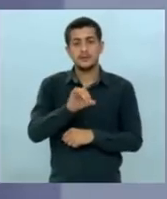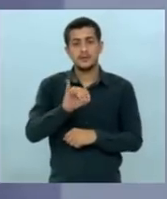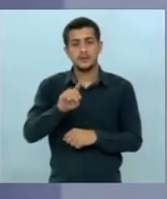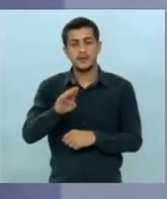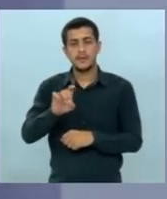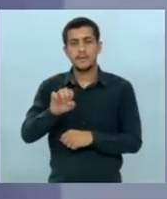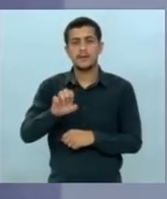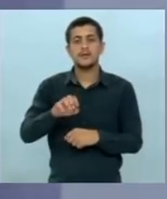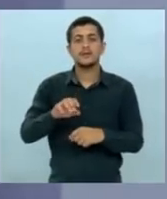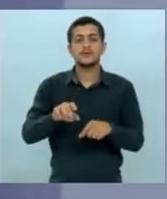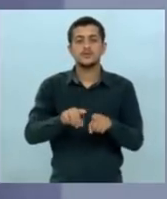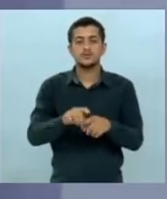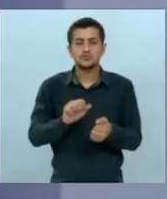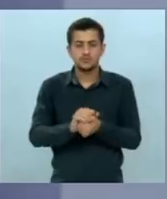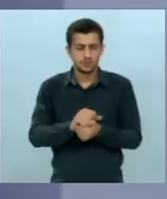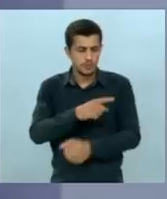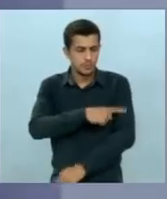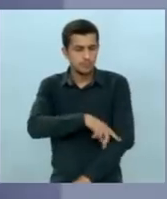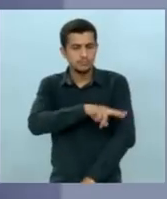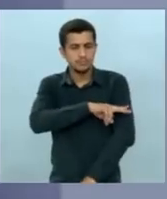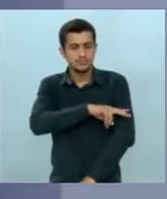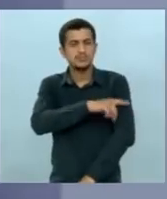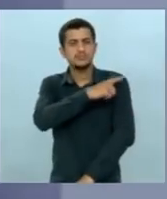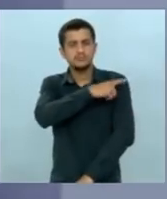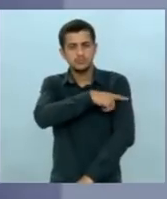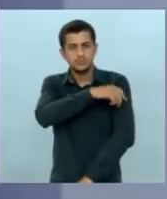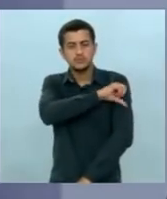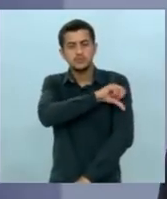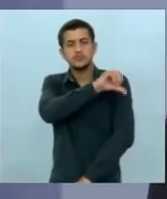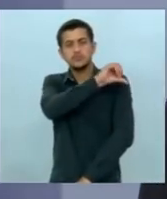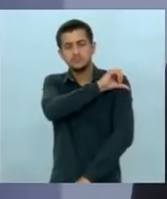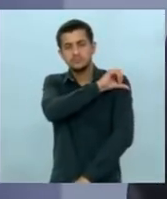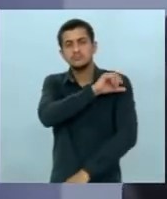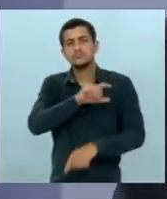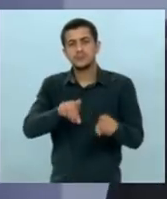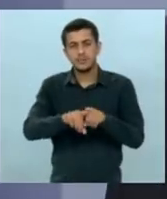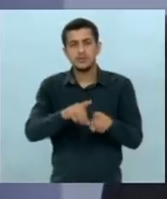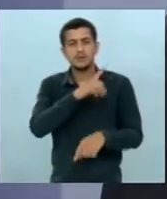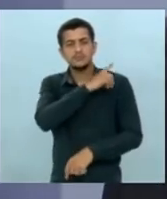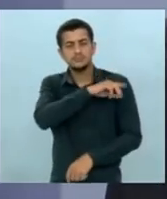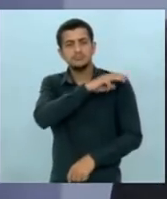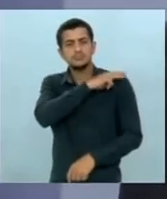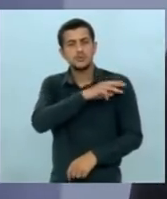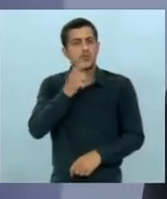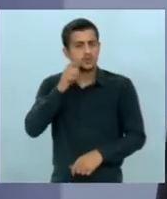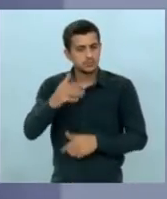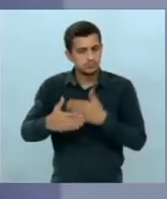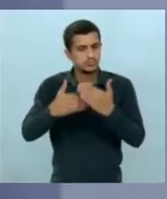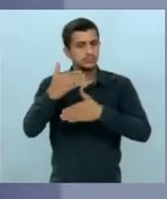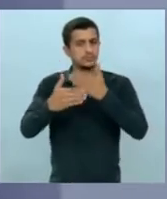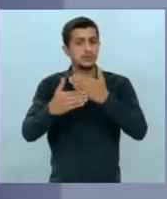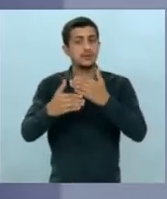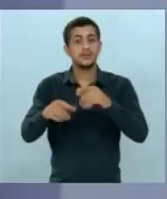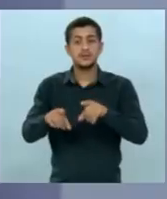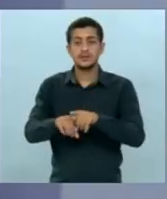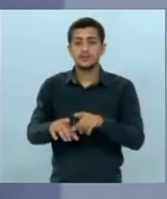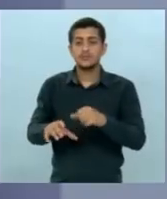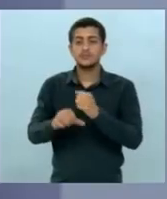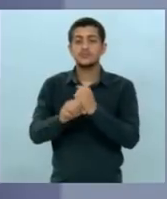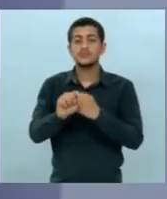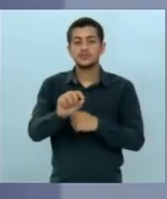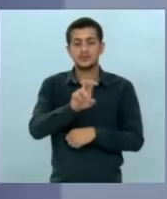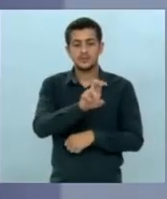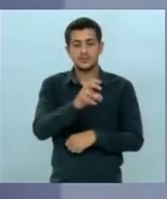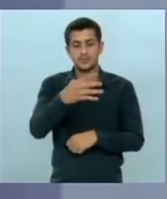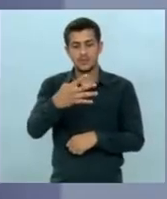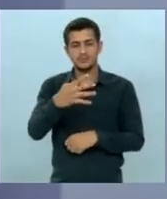do Sul que avançou nas séries iniciais finais e no ensino médio e mais do que isso implantamos já 54 escolas em